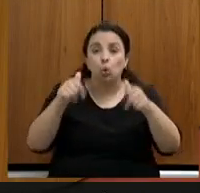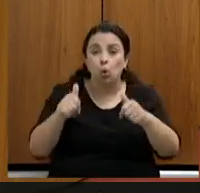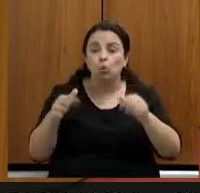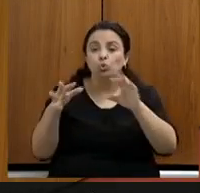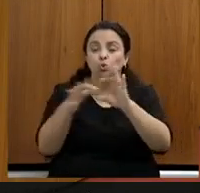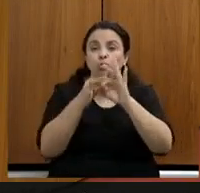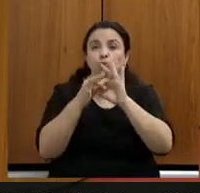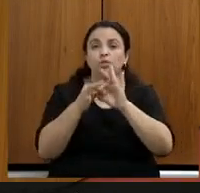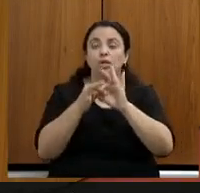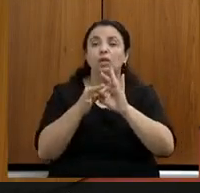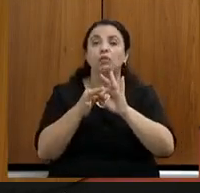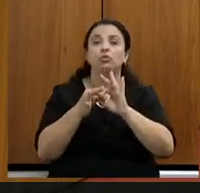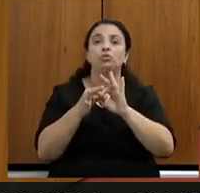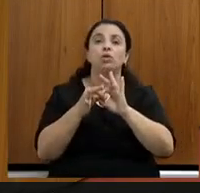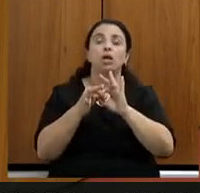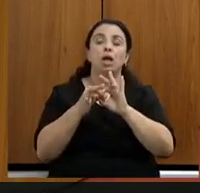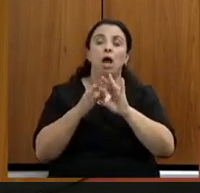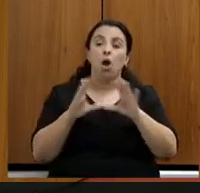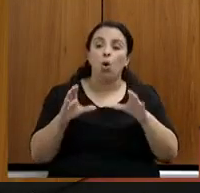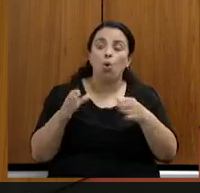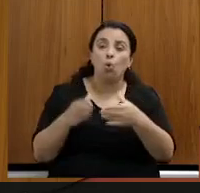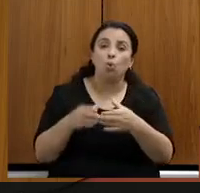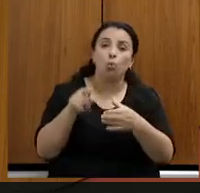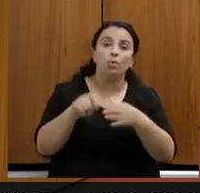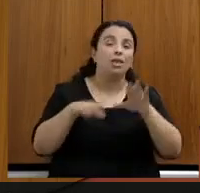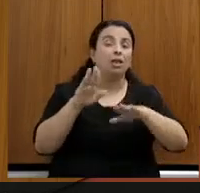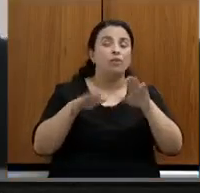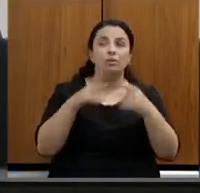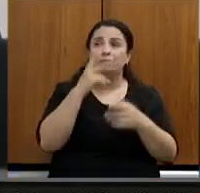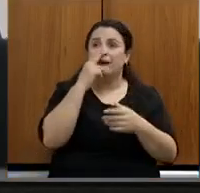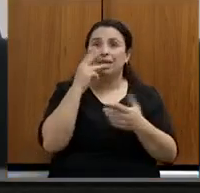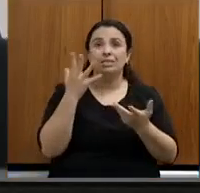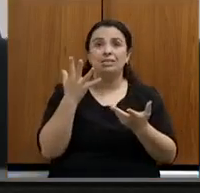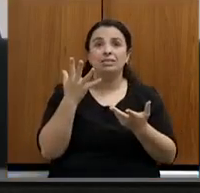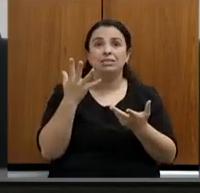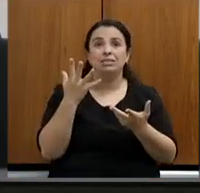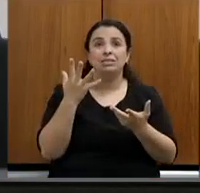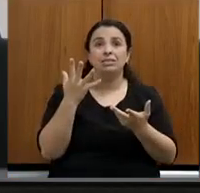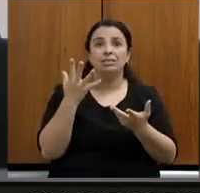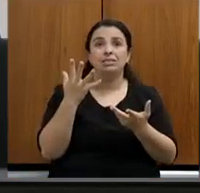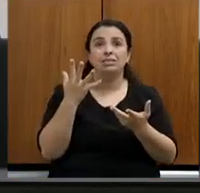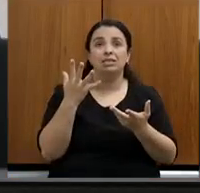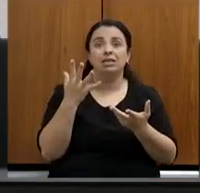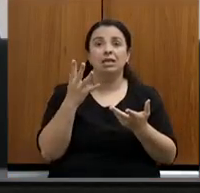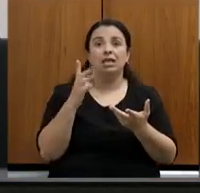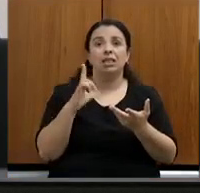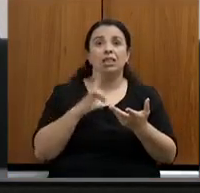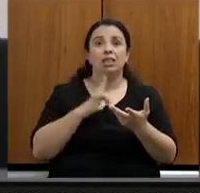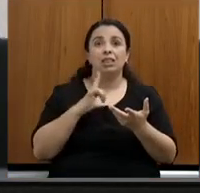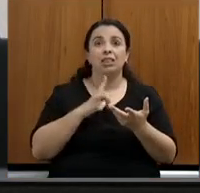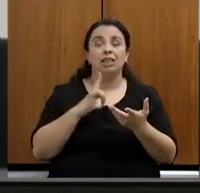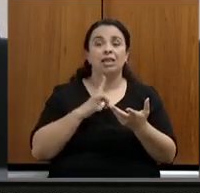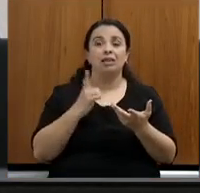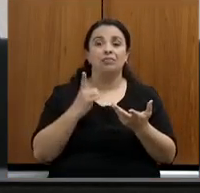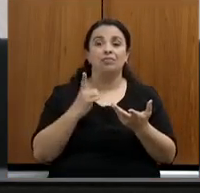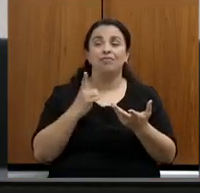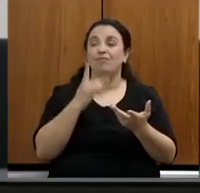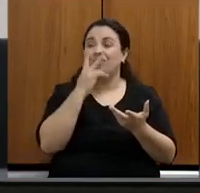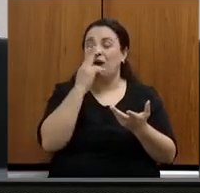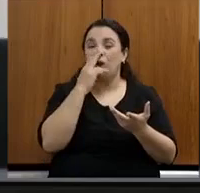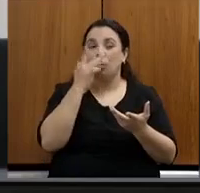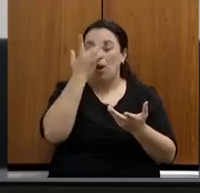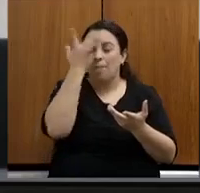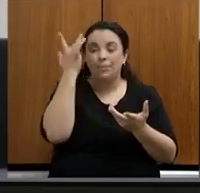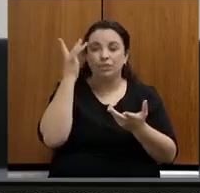prol de uma categoria que tem ficado muito sem padrinho nessa casa.